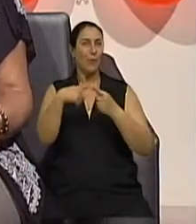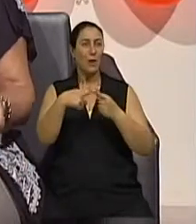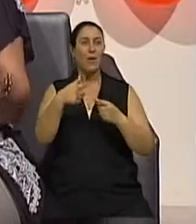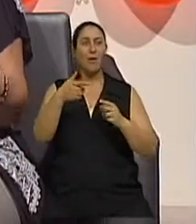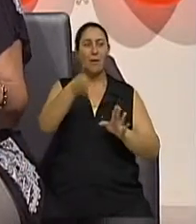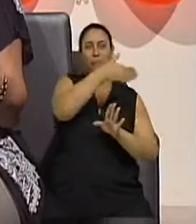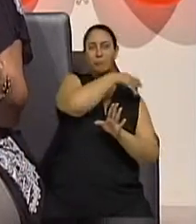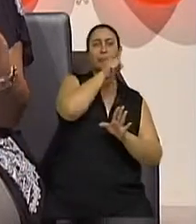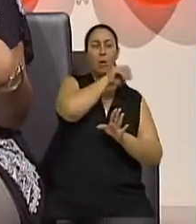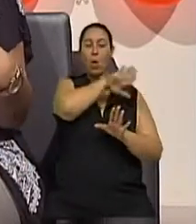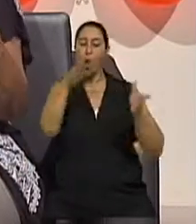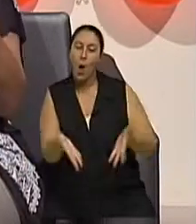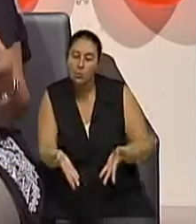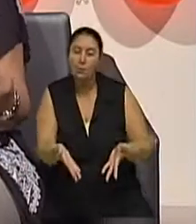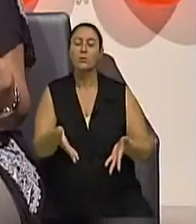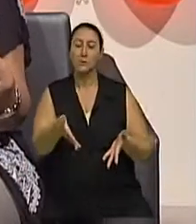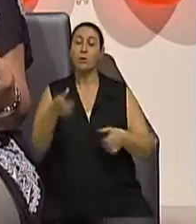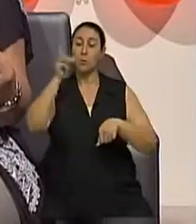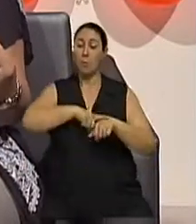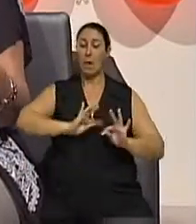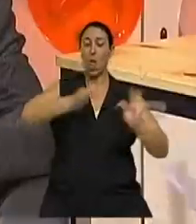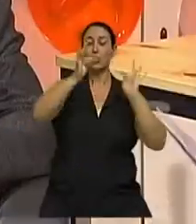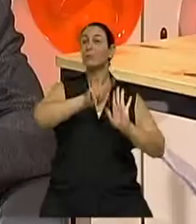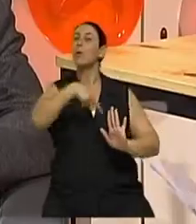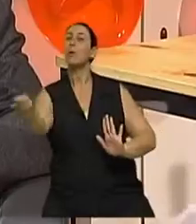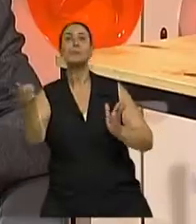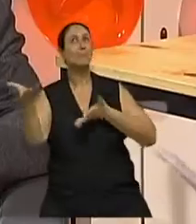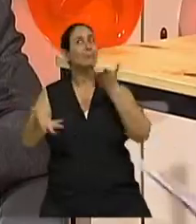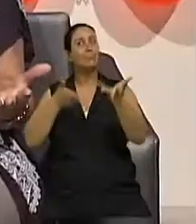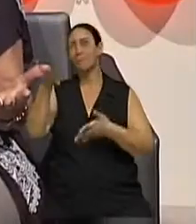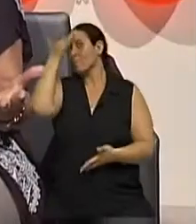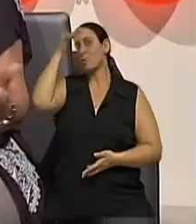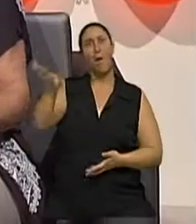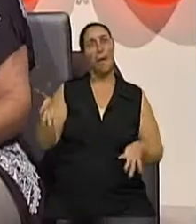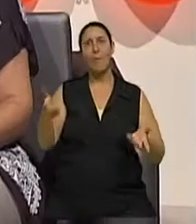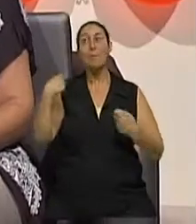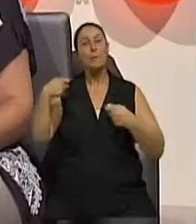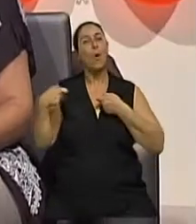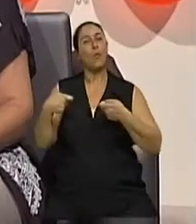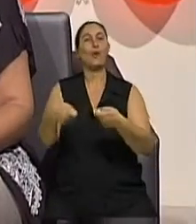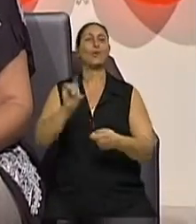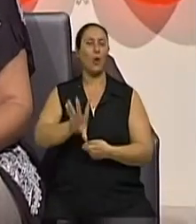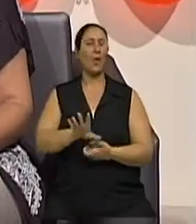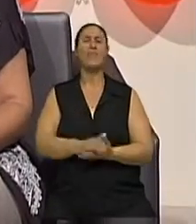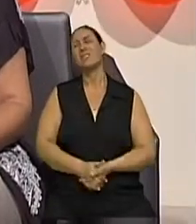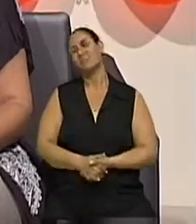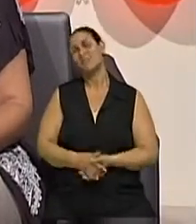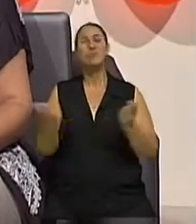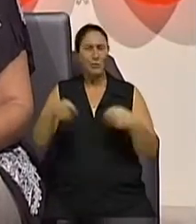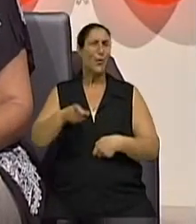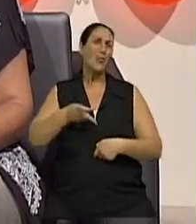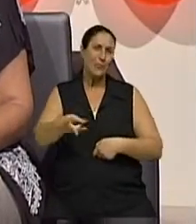muito, né? O bom é a gente saber que a gente não sabe. A gente está aí para gerenciar isso. Doutor, a gente podia continuar